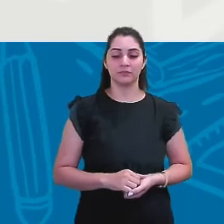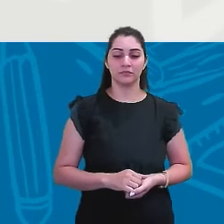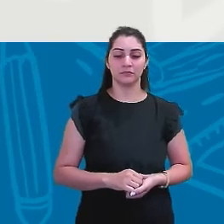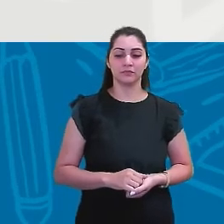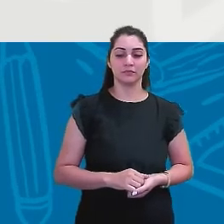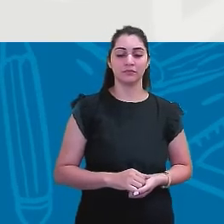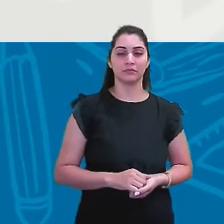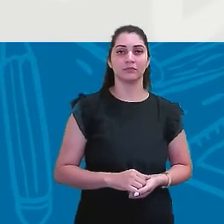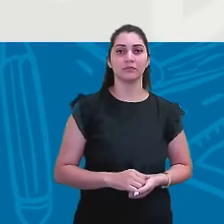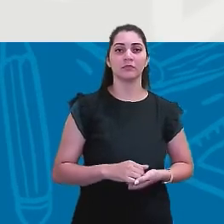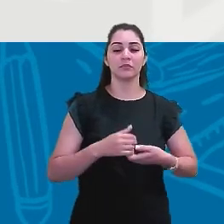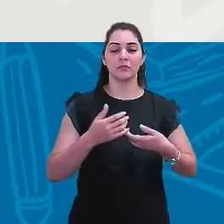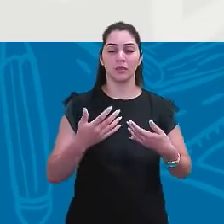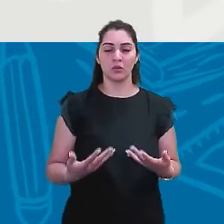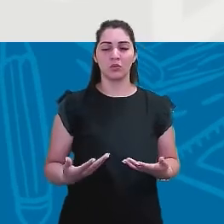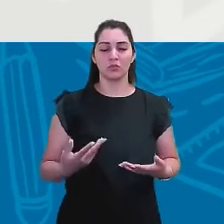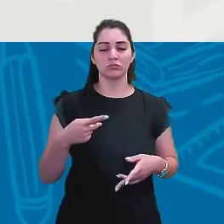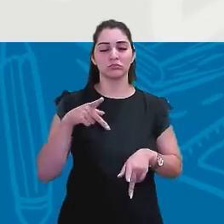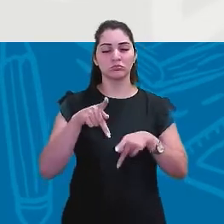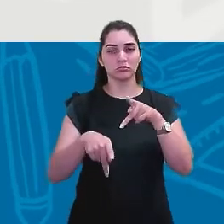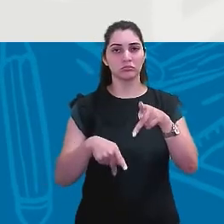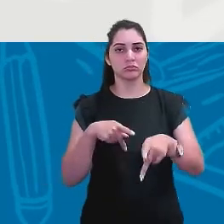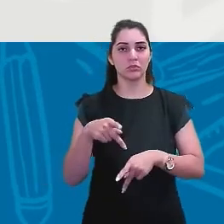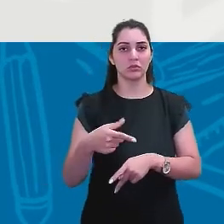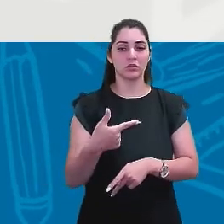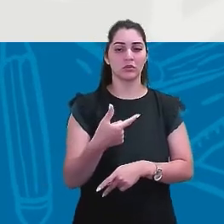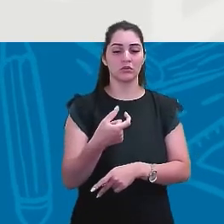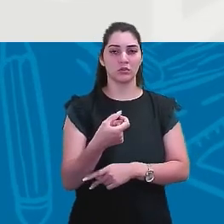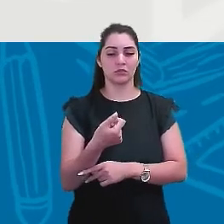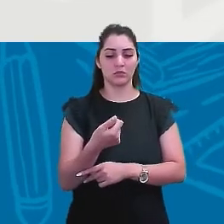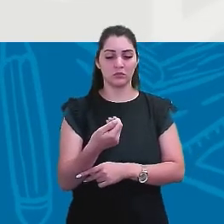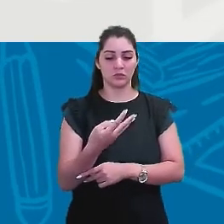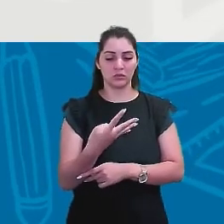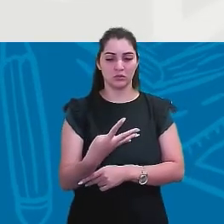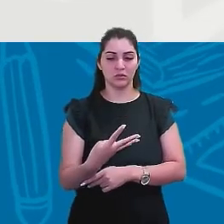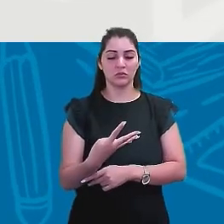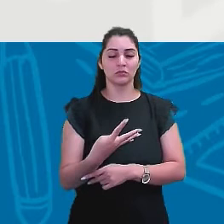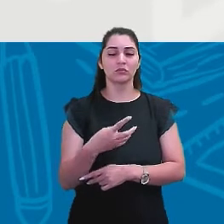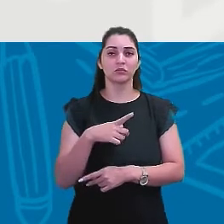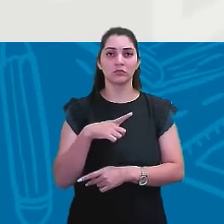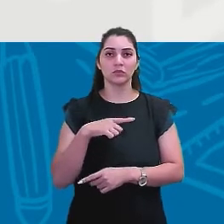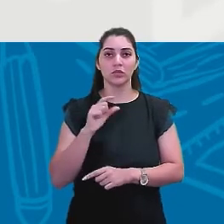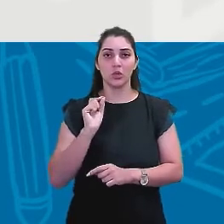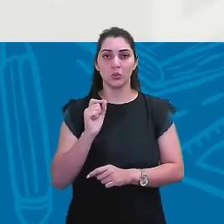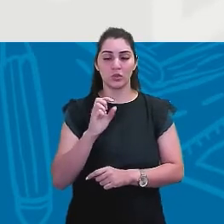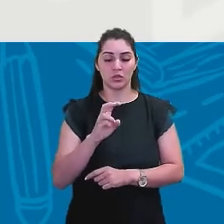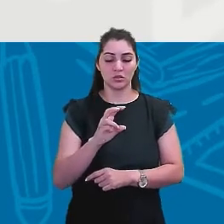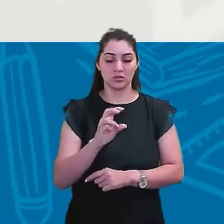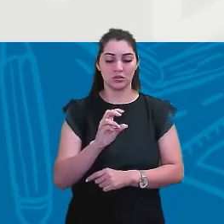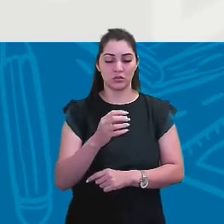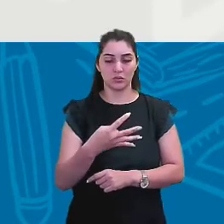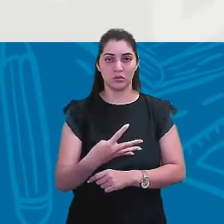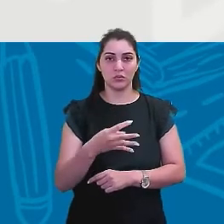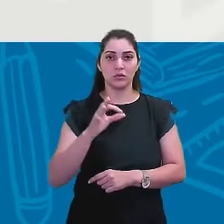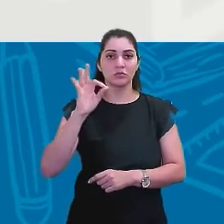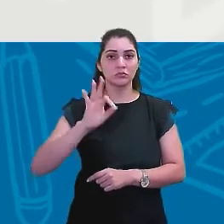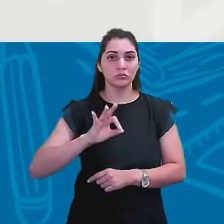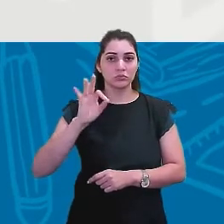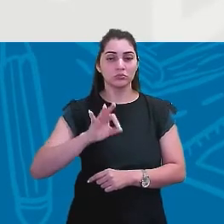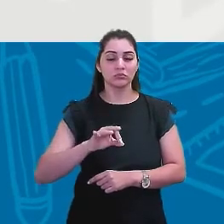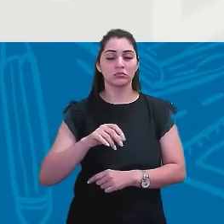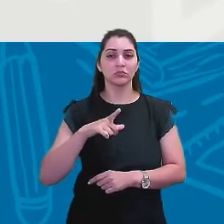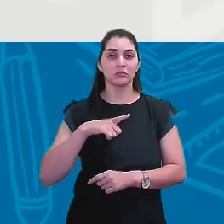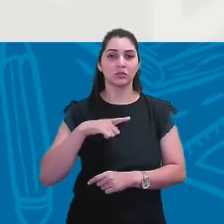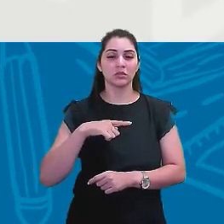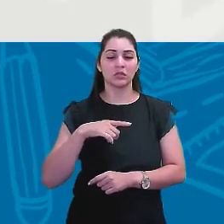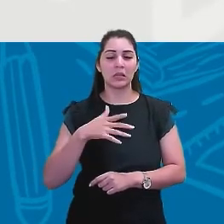Entretanto, enquanto a população, em 2014, população urbana mundial correspondia a 54%, e as